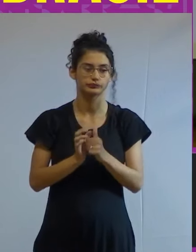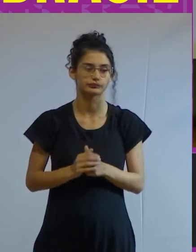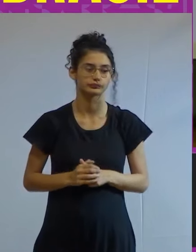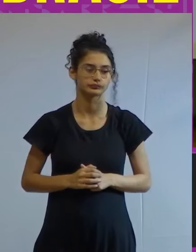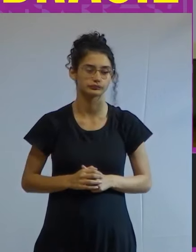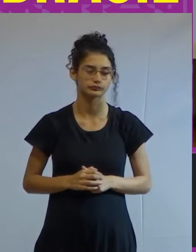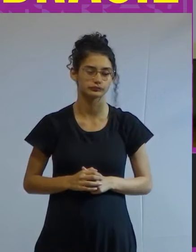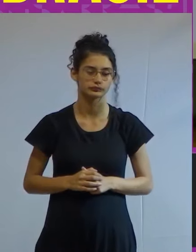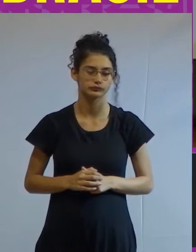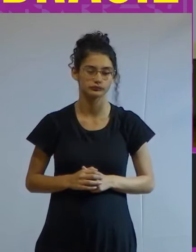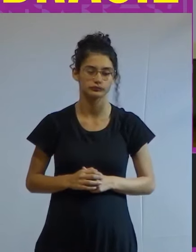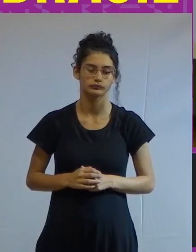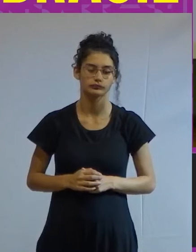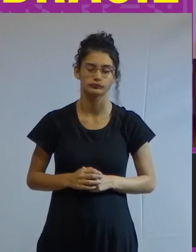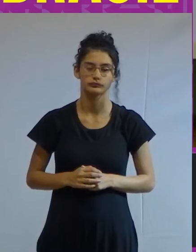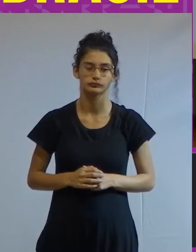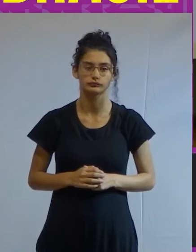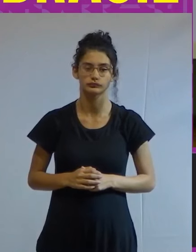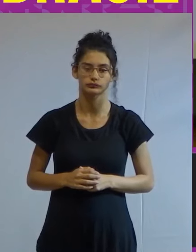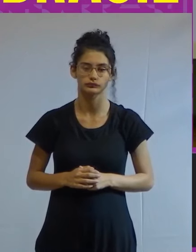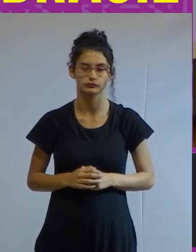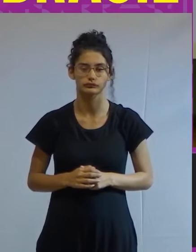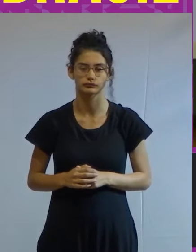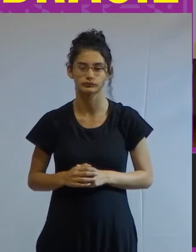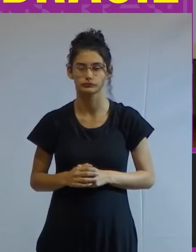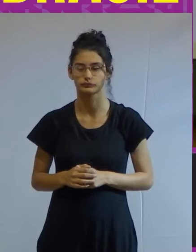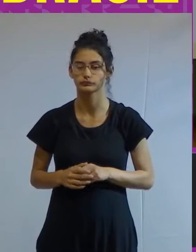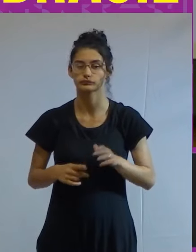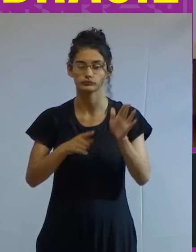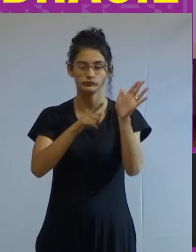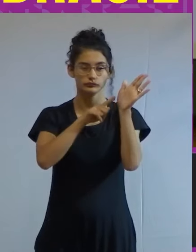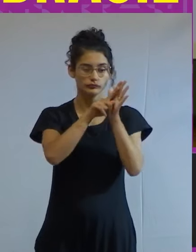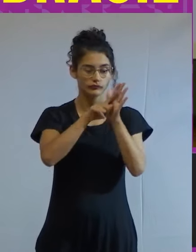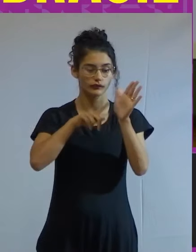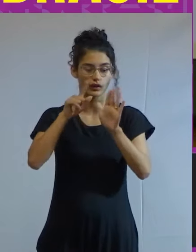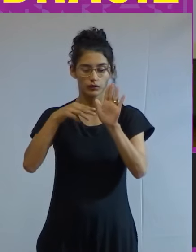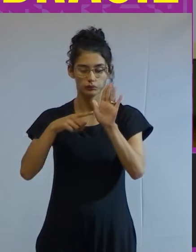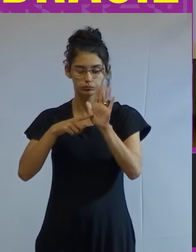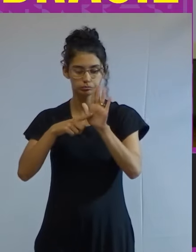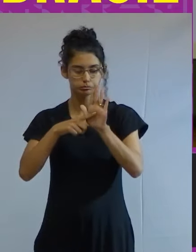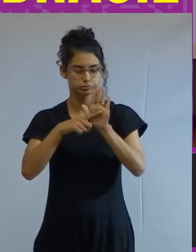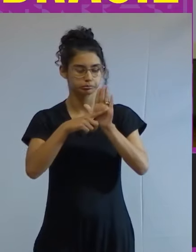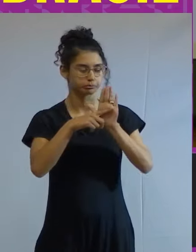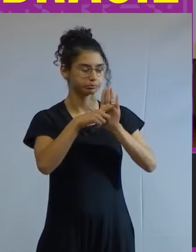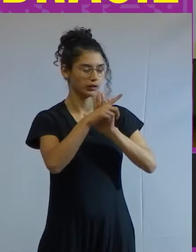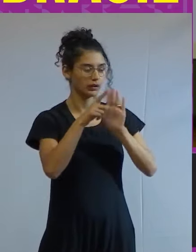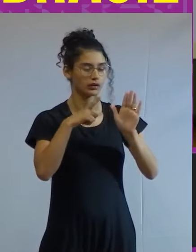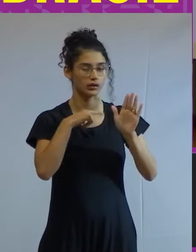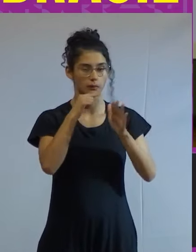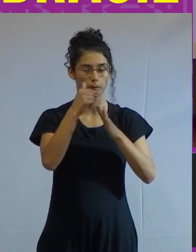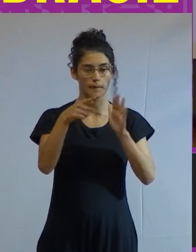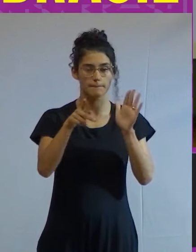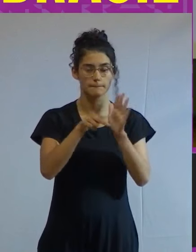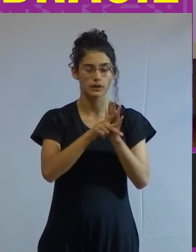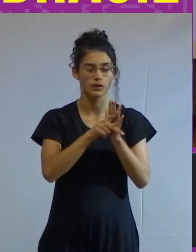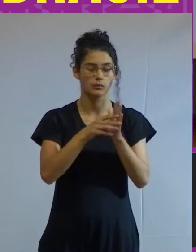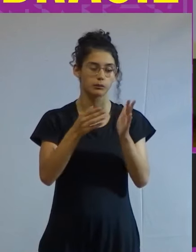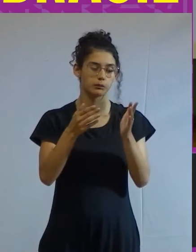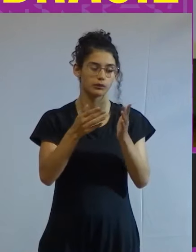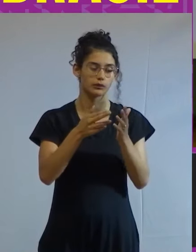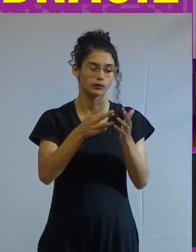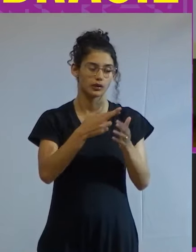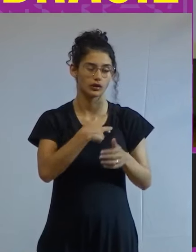no outro efeito um efeito demográfico dessa vez que é o crescimento das denominações evangélicas no país